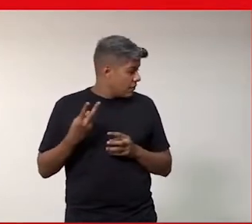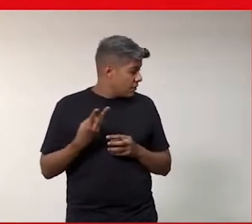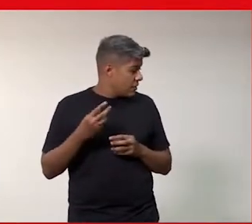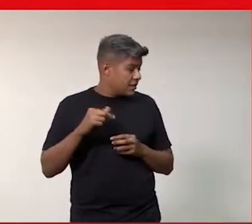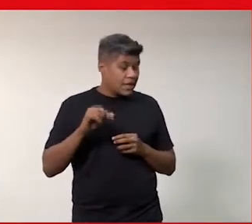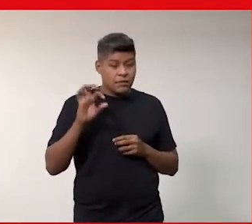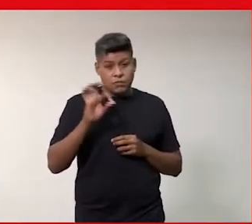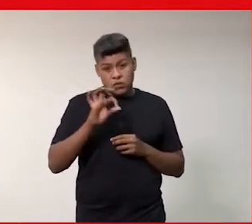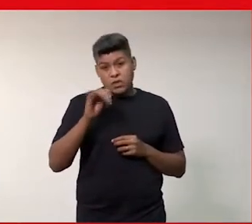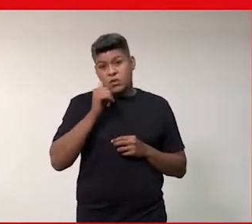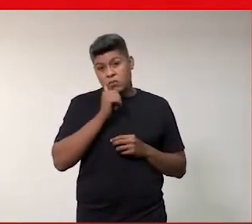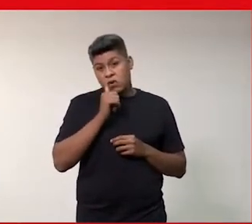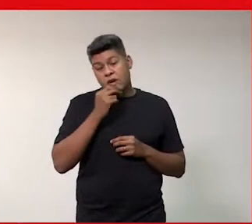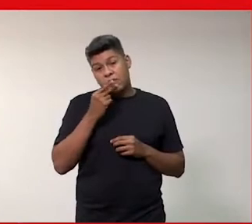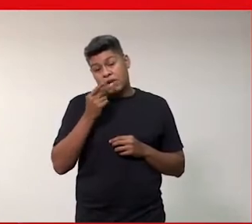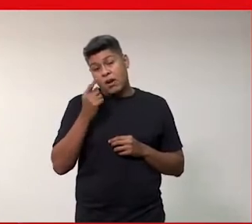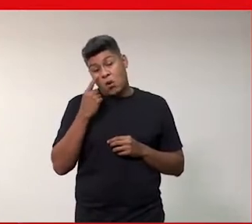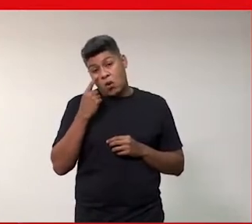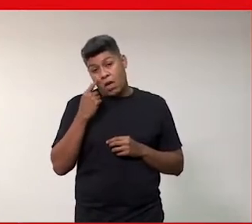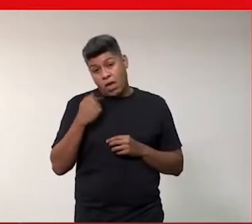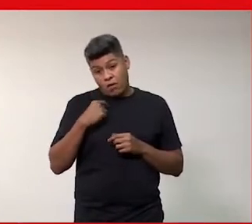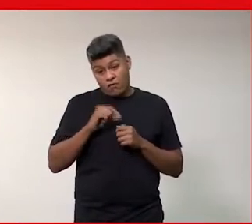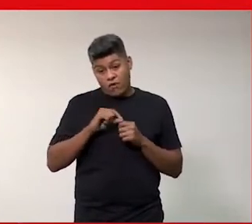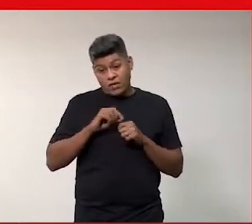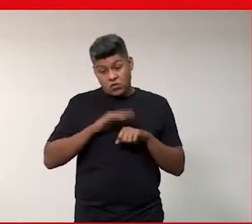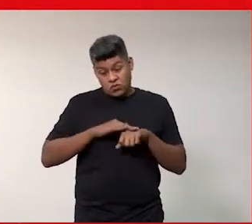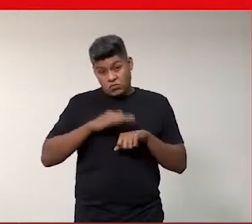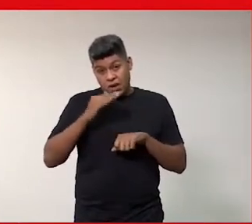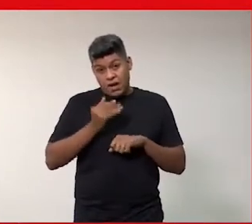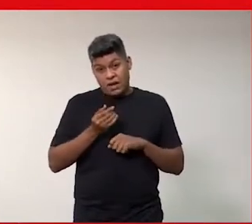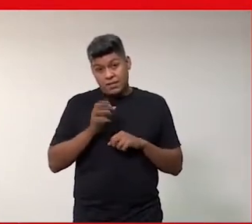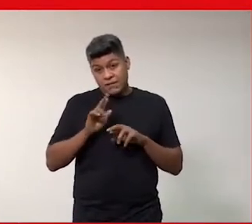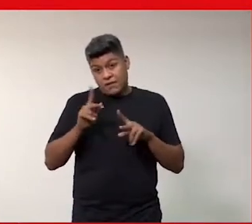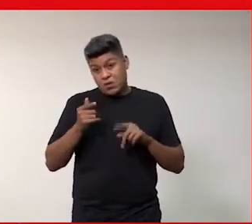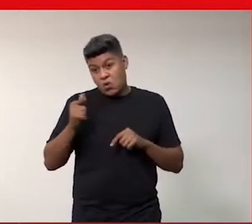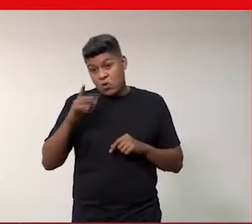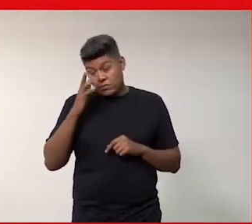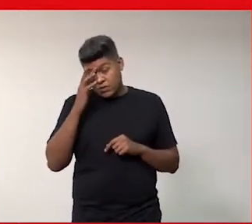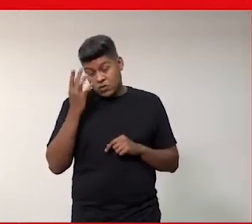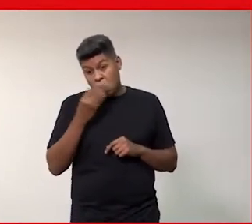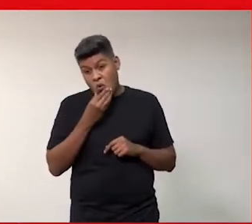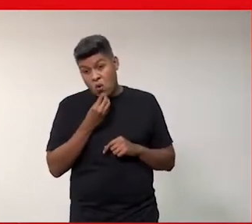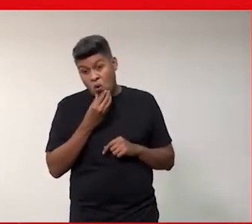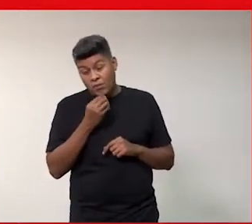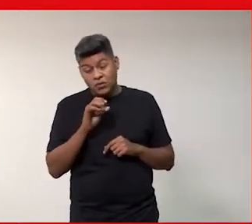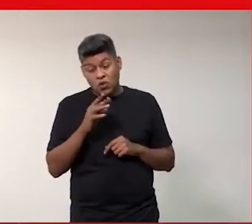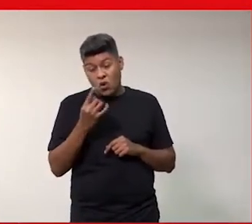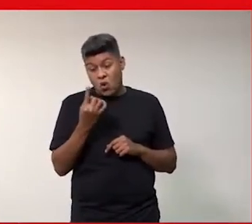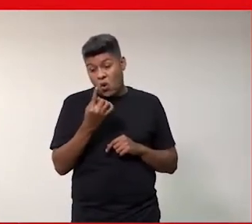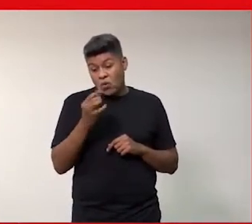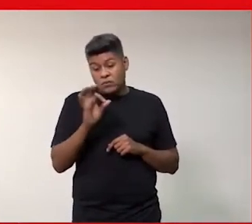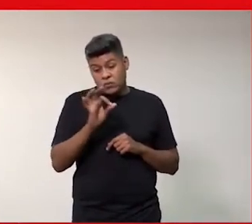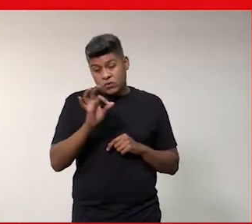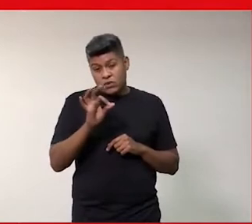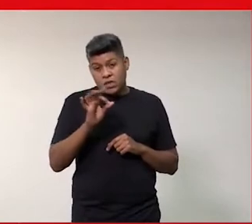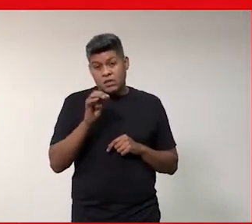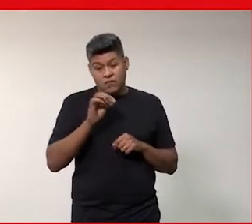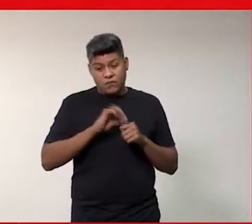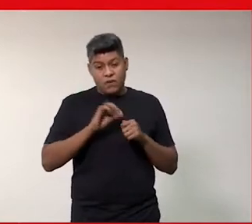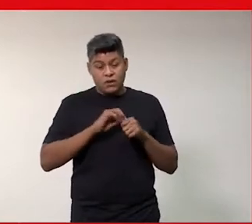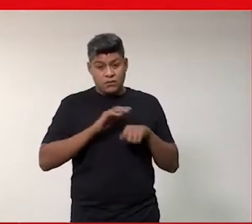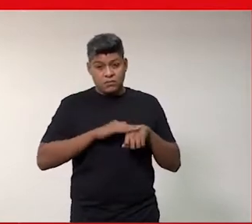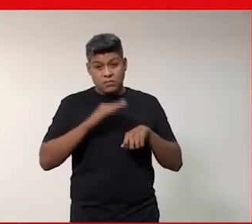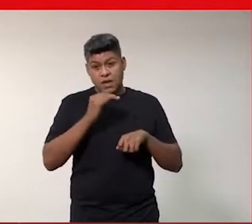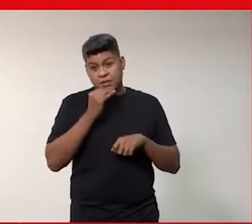% das mulheres falaram, olha, eu faço mais do que as outras pessoas. Enquanto que os homens, apenas 11% falaram que eles fazem mais.